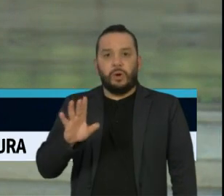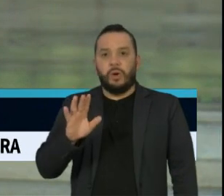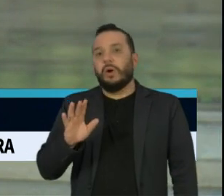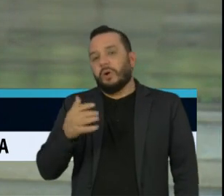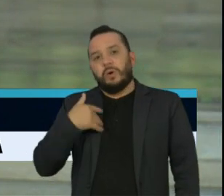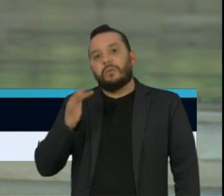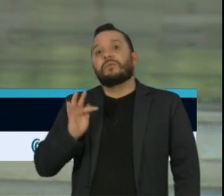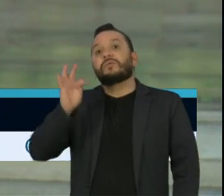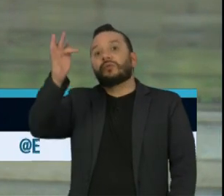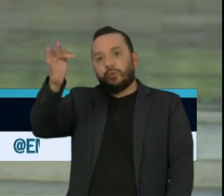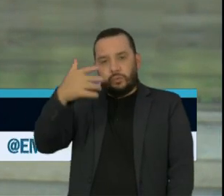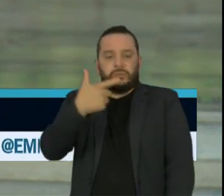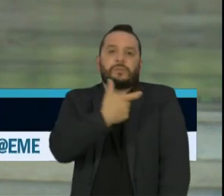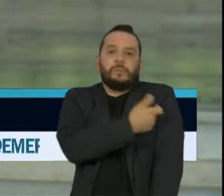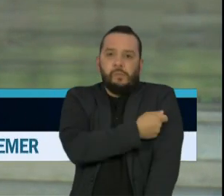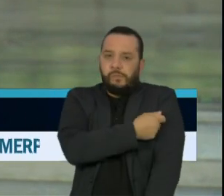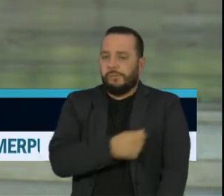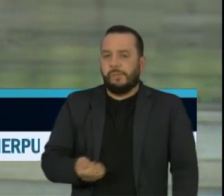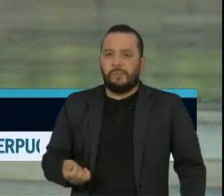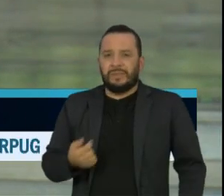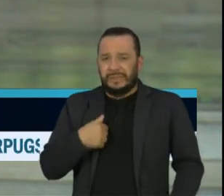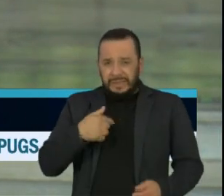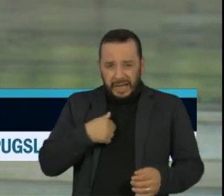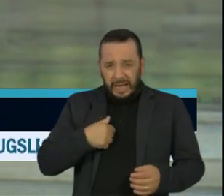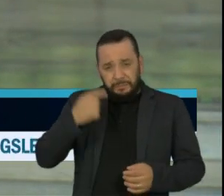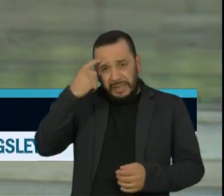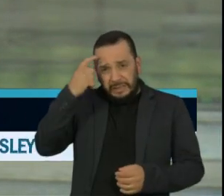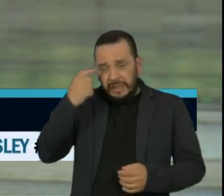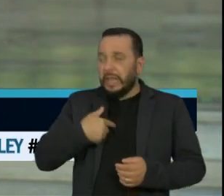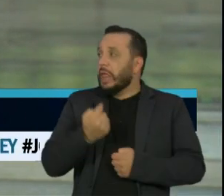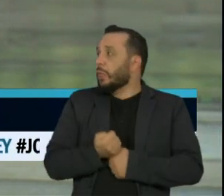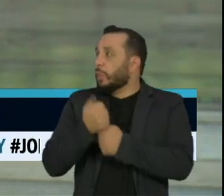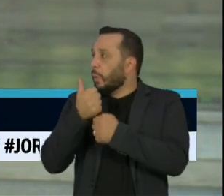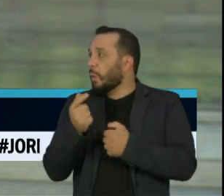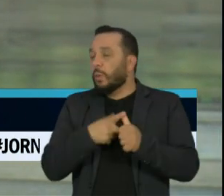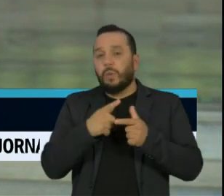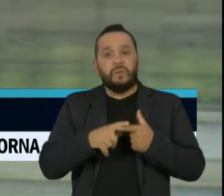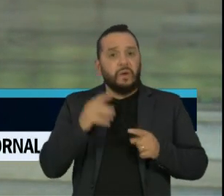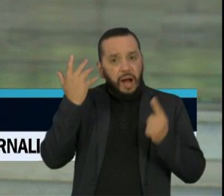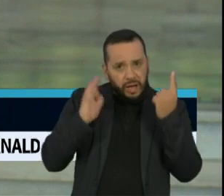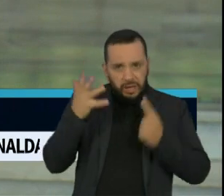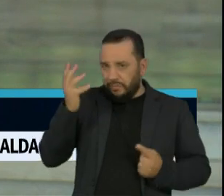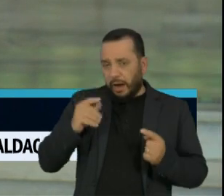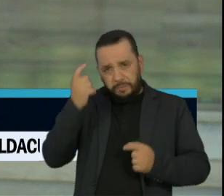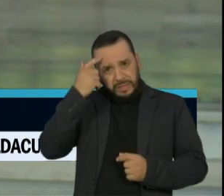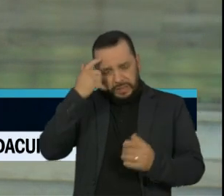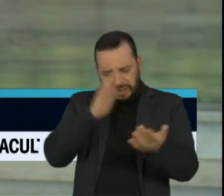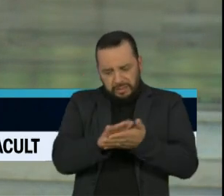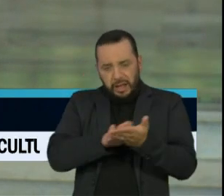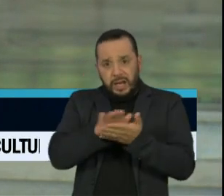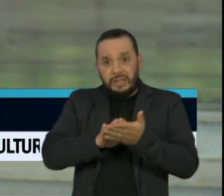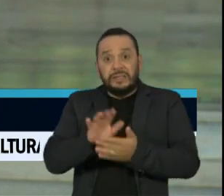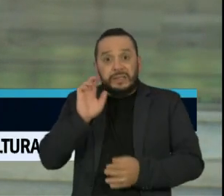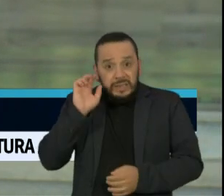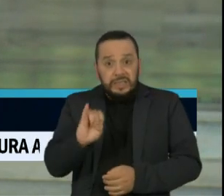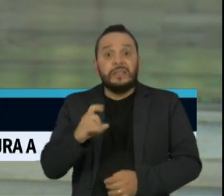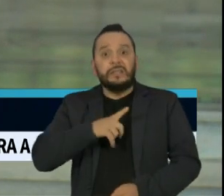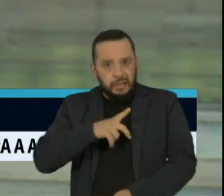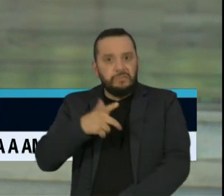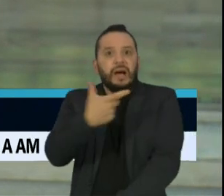de uma vacina. Carnaval. Nós não temos que celebrar nem Ano Novo, nem Carnaval diante de uma pandemia. Apenas com a vacina